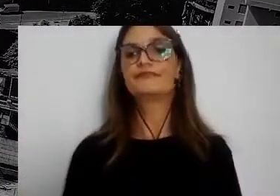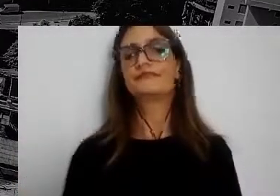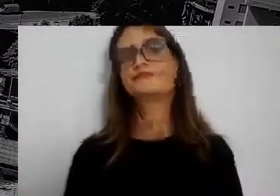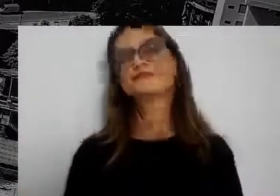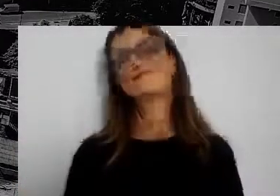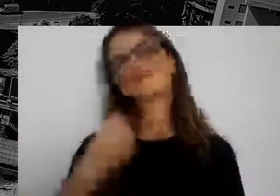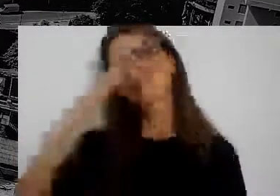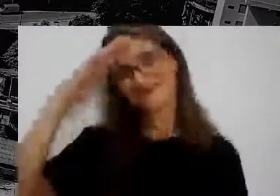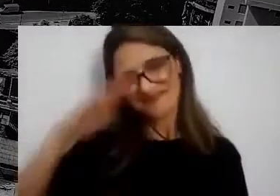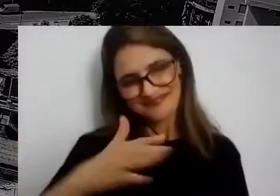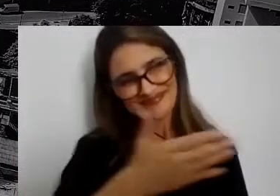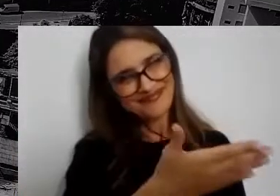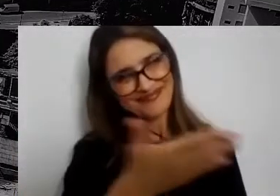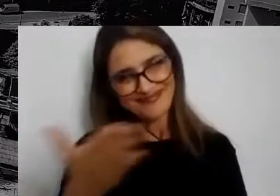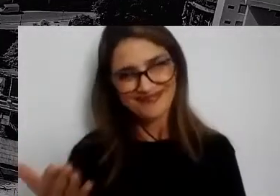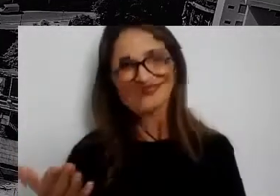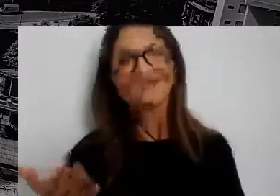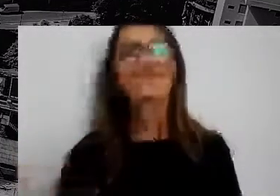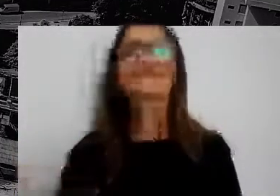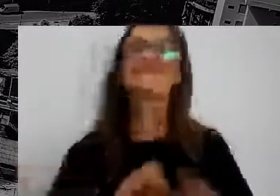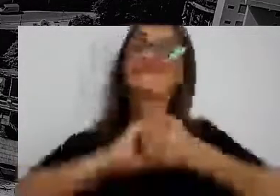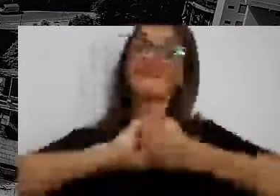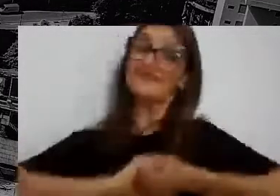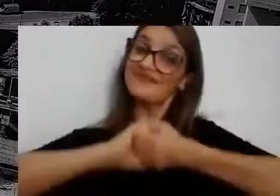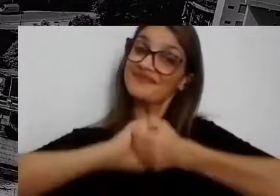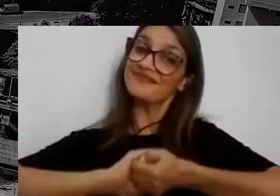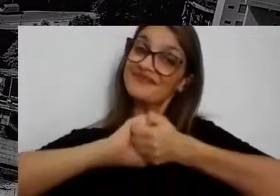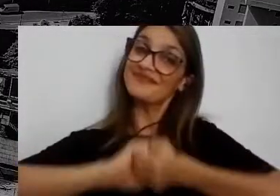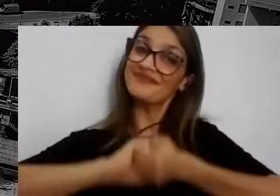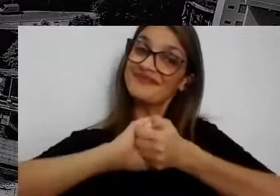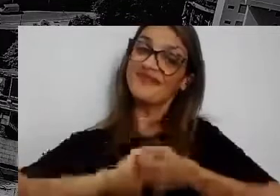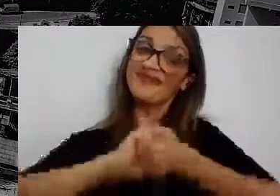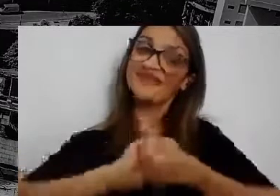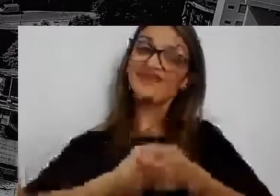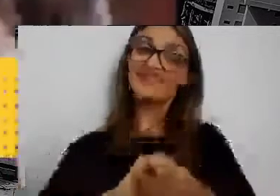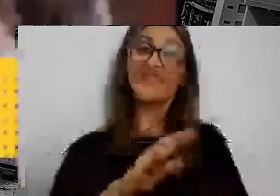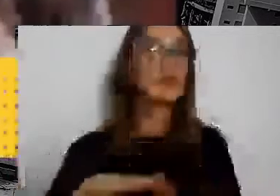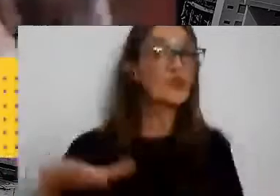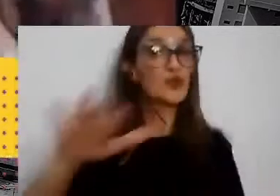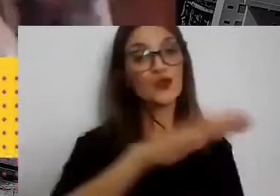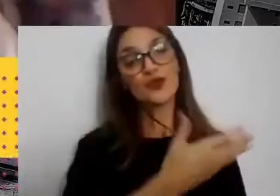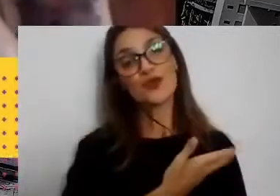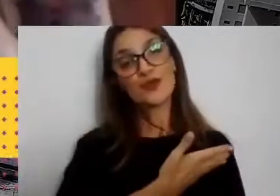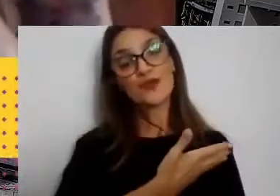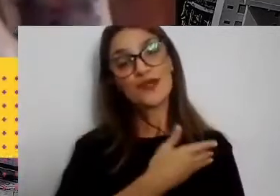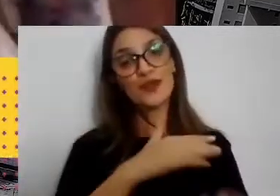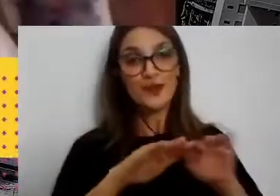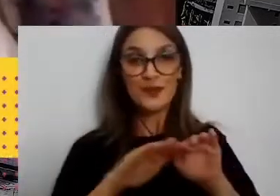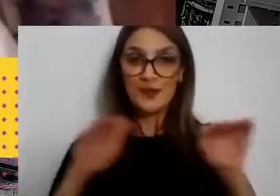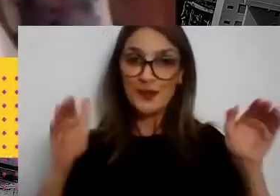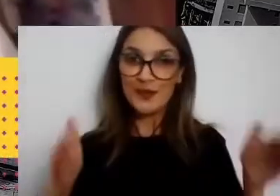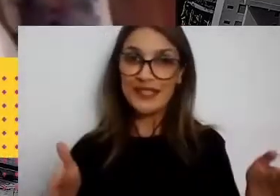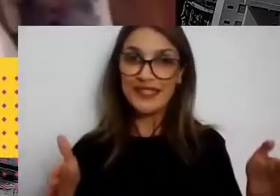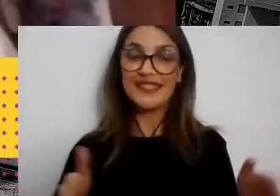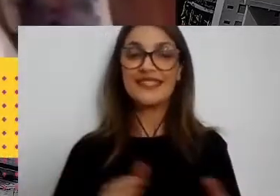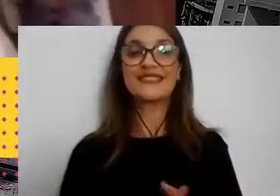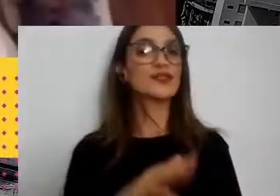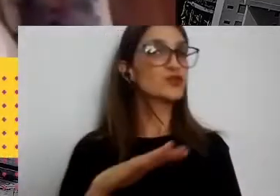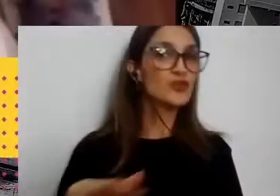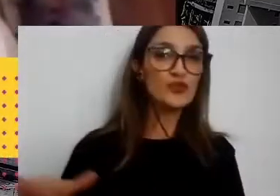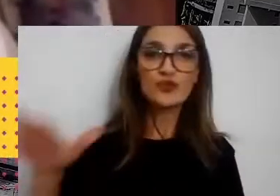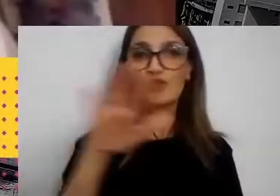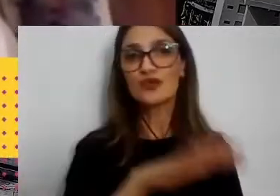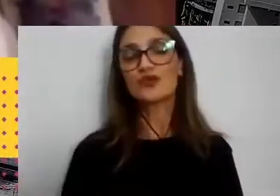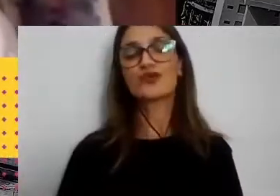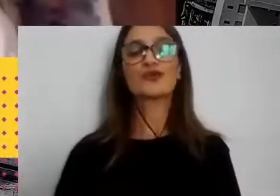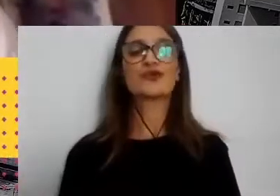Boa tarde a todos. Queria cumprimentar todos os nossos colegas aqui de mesa, a Beatriz, Jason, a Carla,